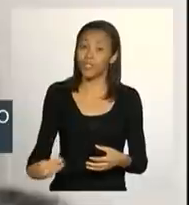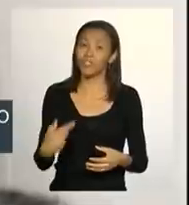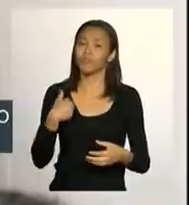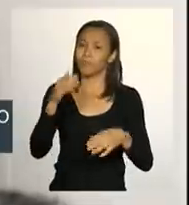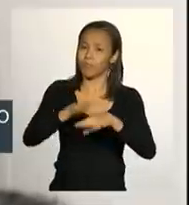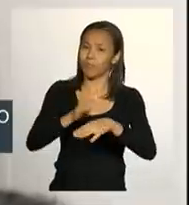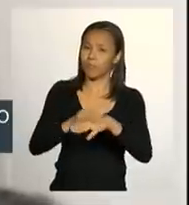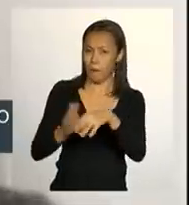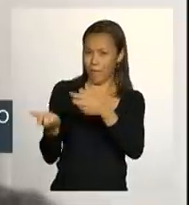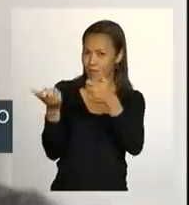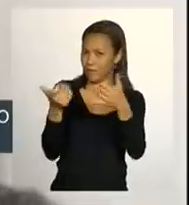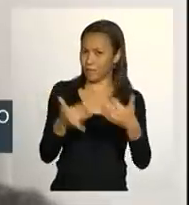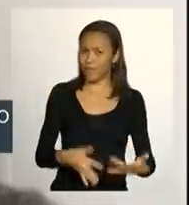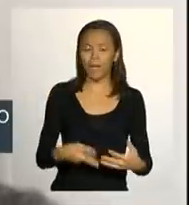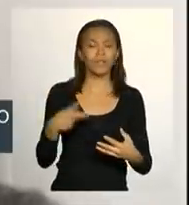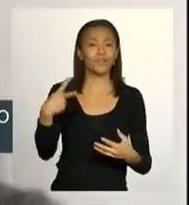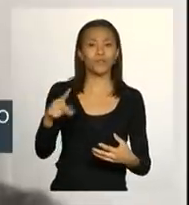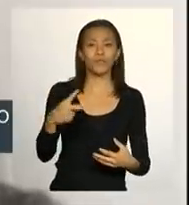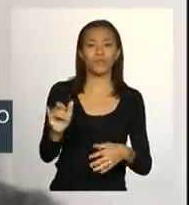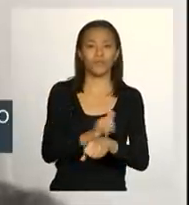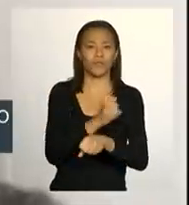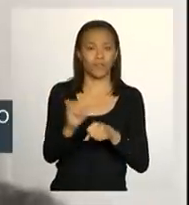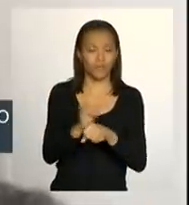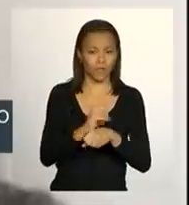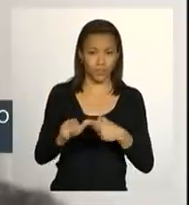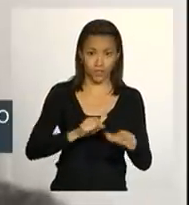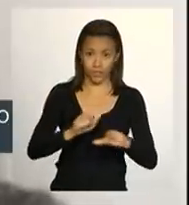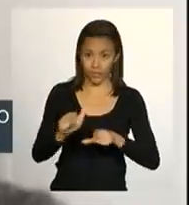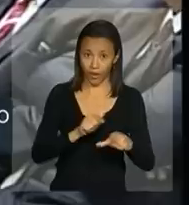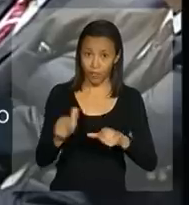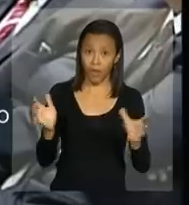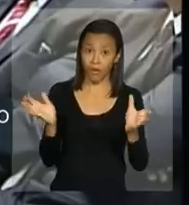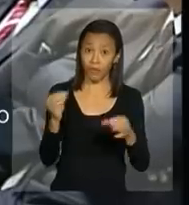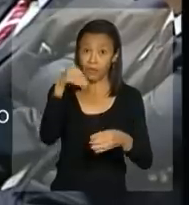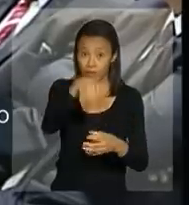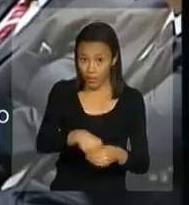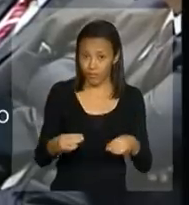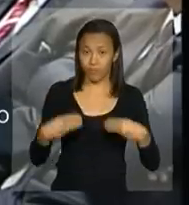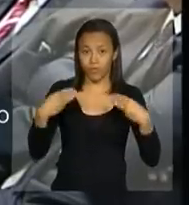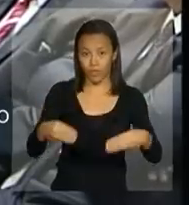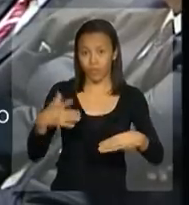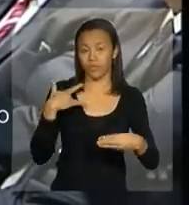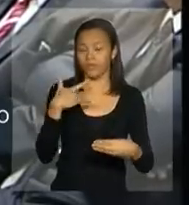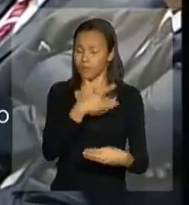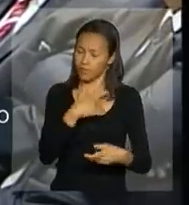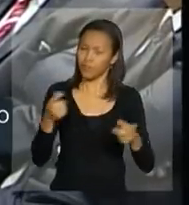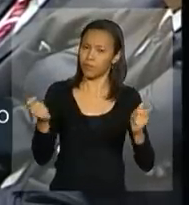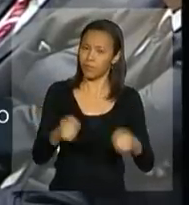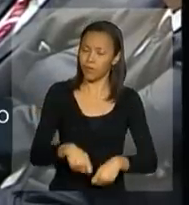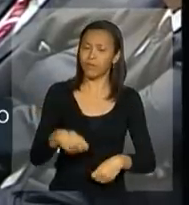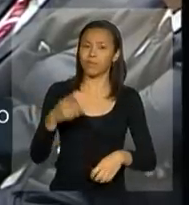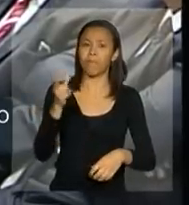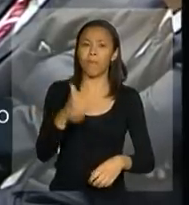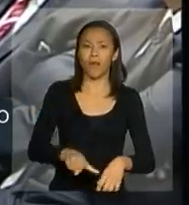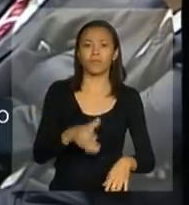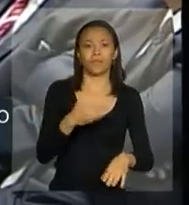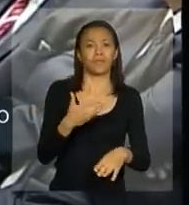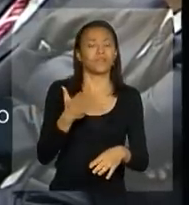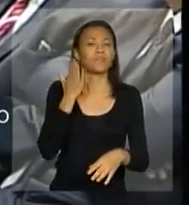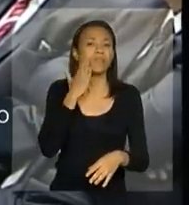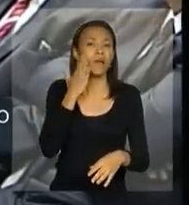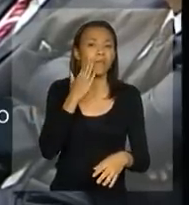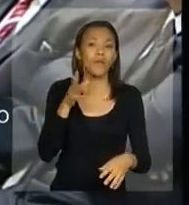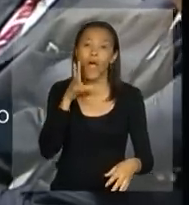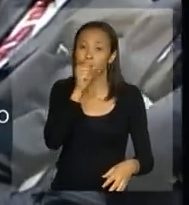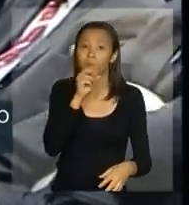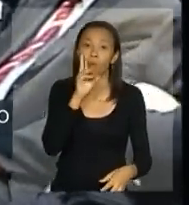para discorrer sobre as ações desenvolvidas no âmbito do Ministério da Saúde para que a gente possa qualificar a nossa capacidade de